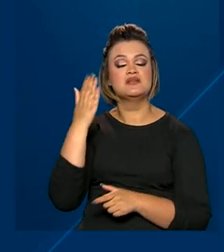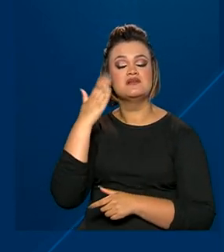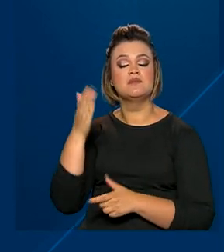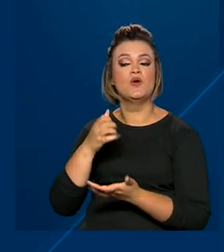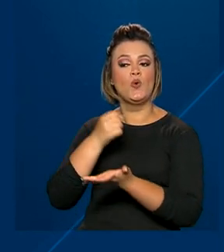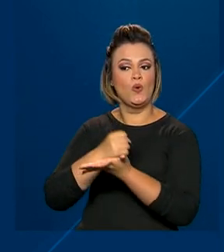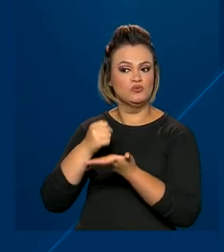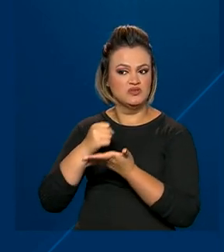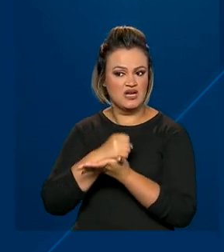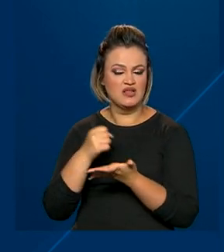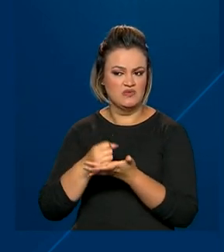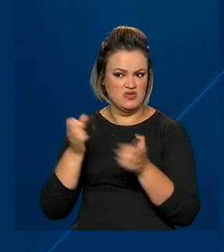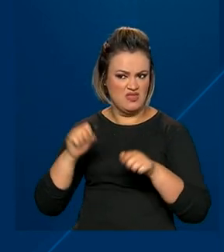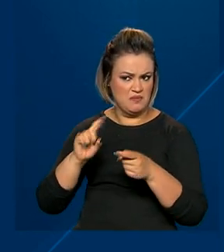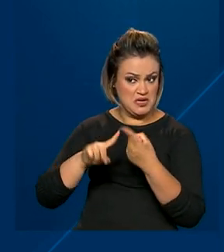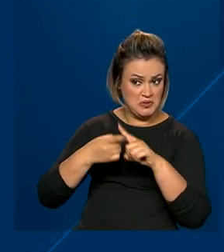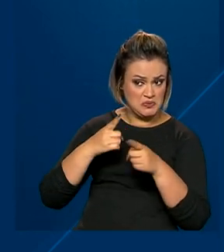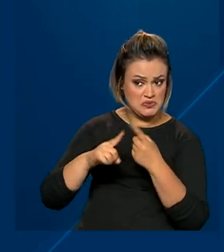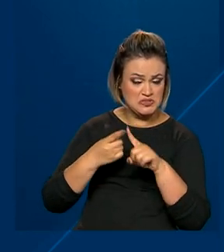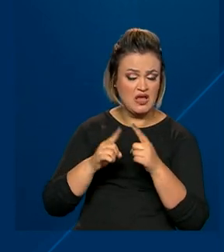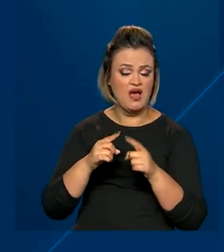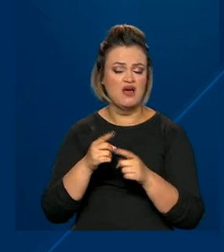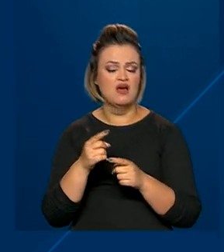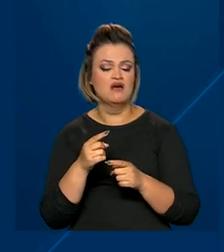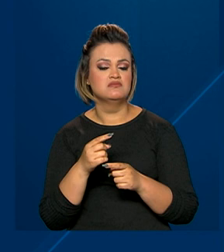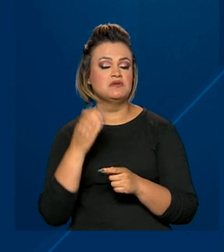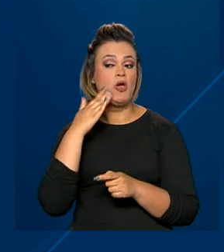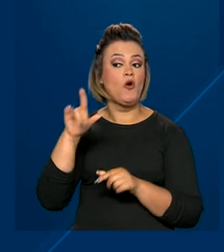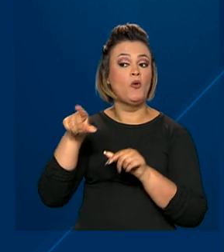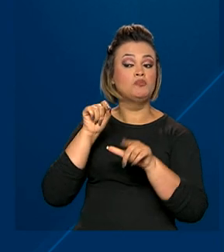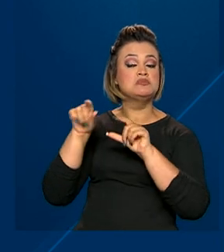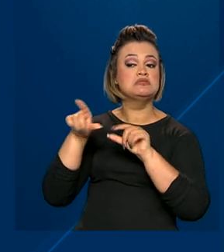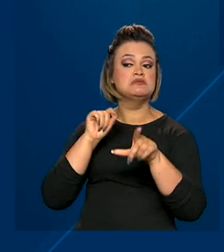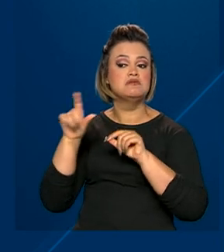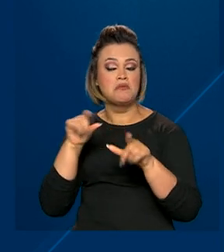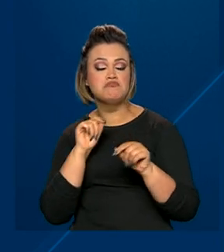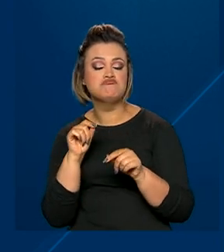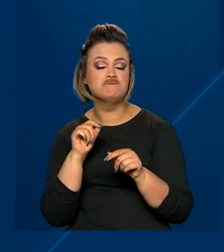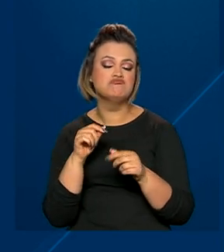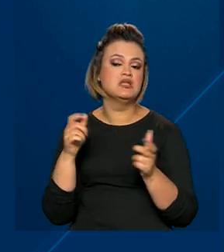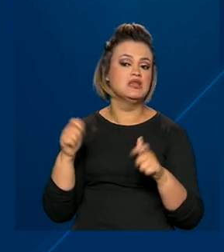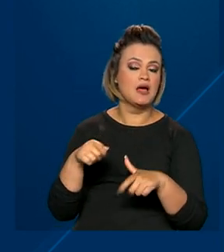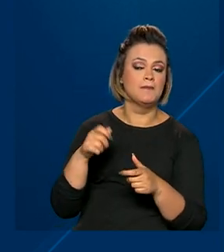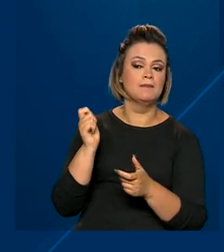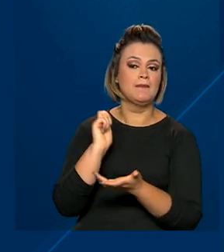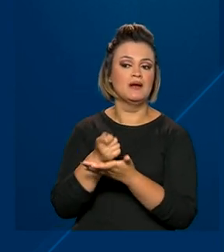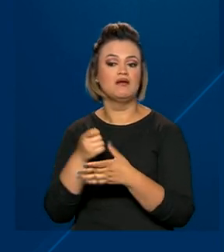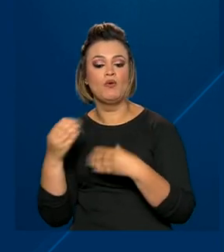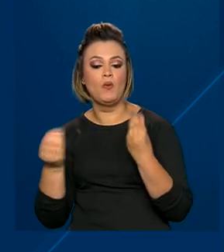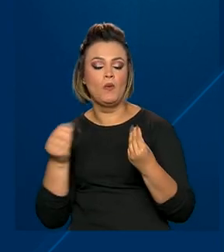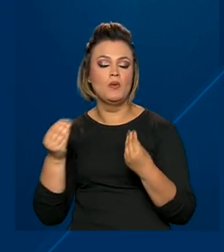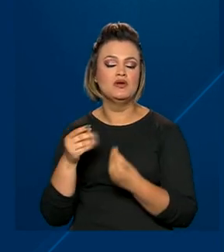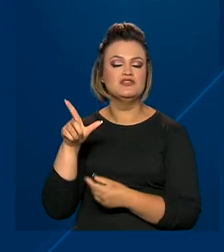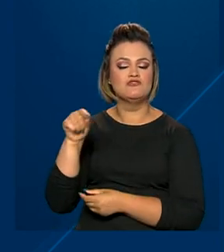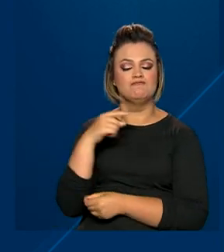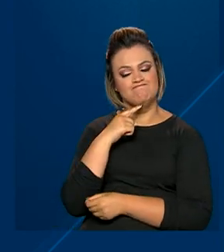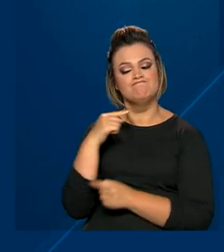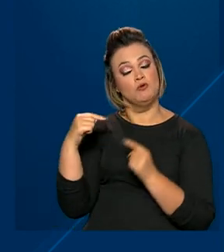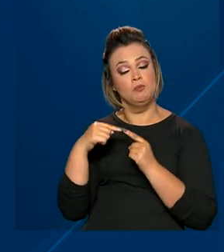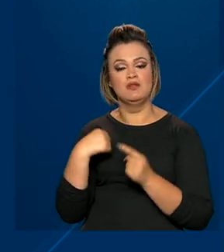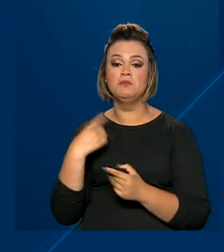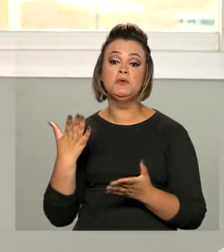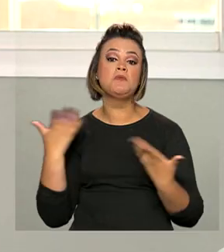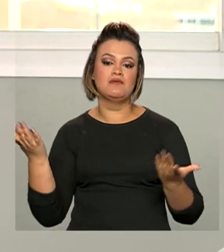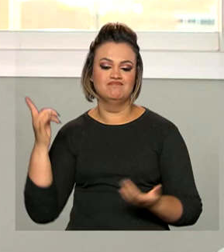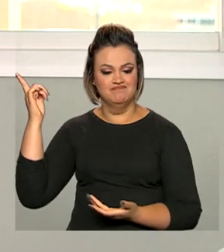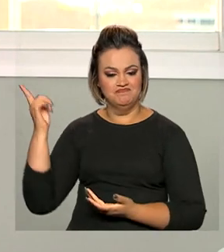contrato está apto para renegociação, simular as opções disponíveis e aderir as condições mais adequadas ao seu